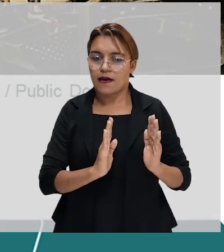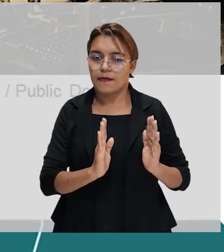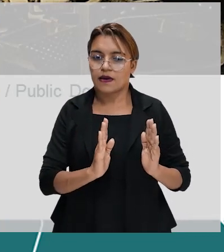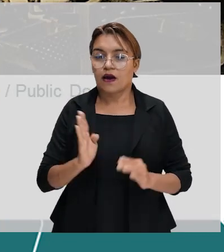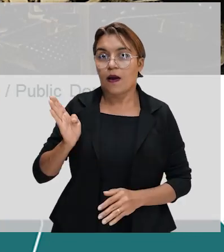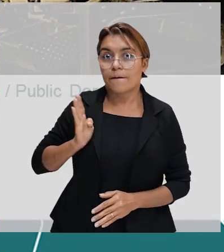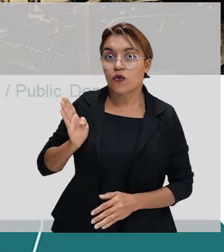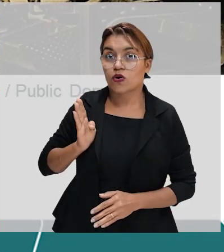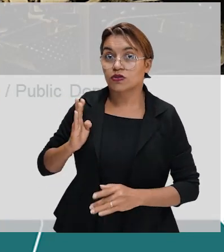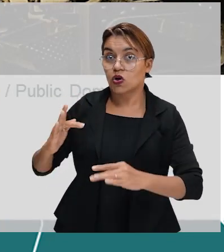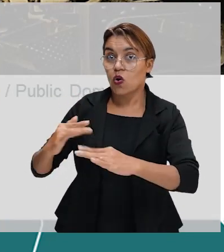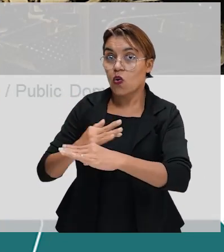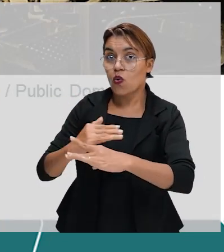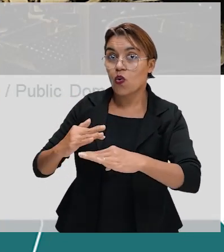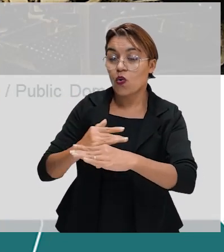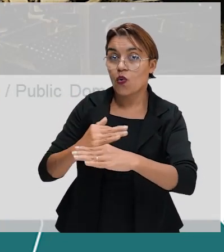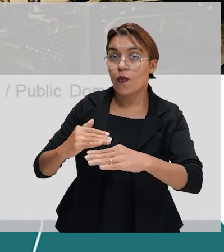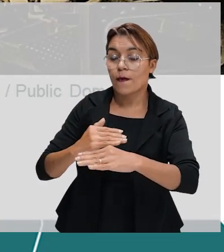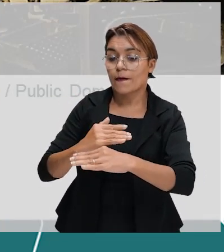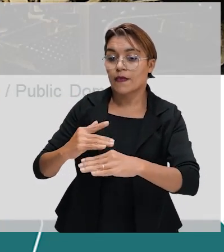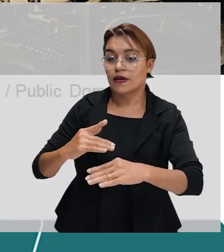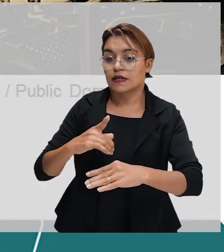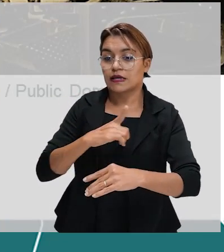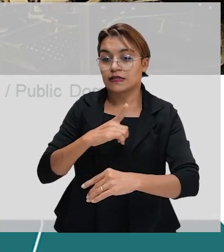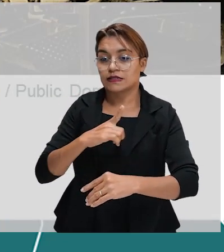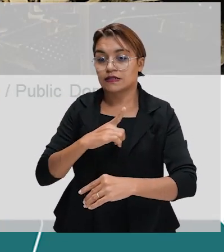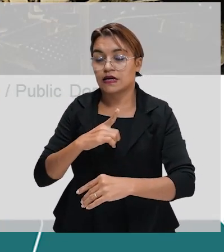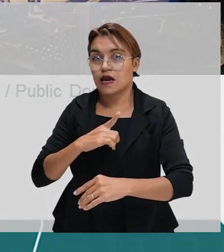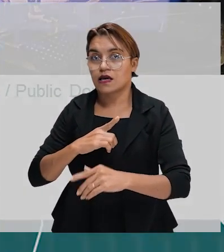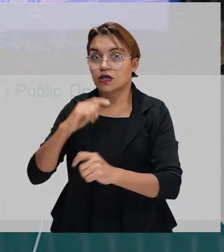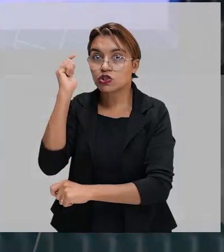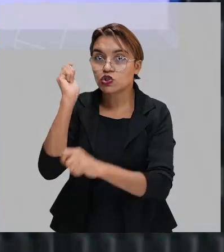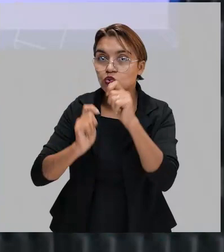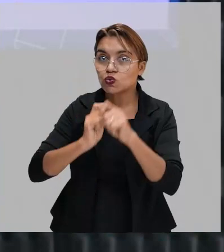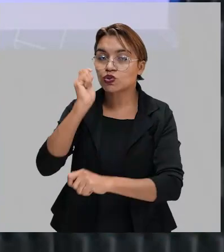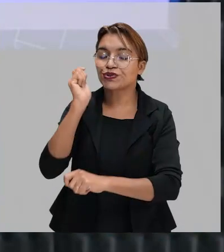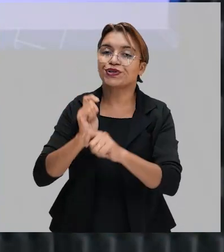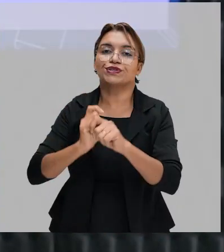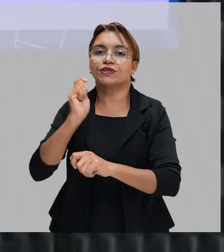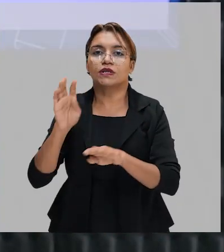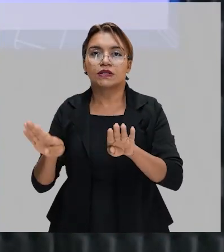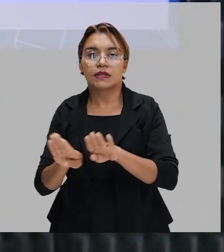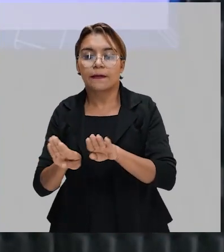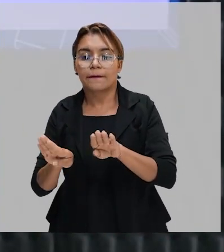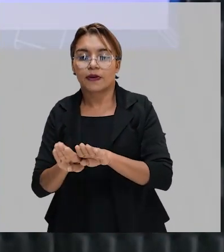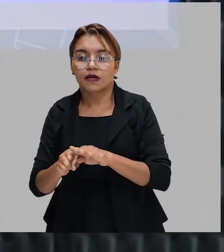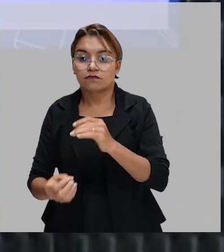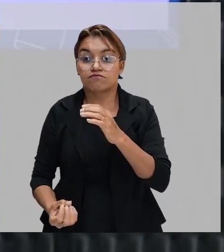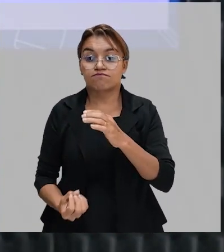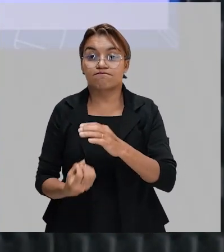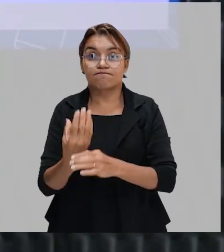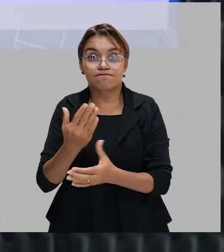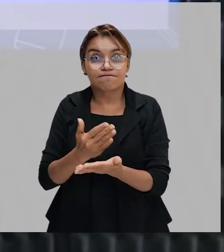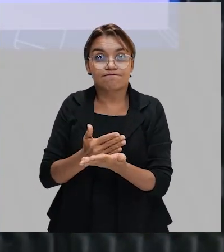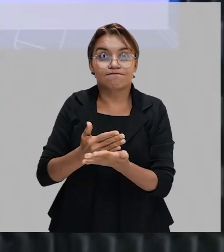urbana, vem trazendo também industrialização e o surgimento do